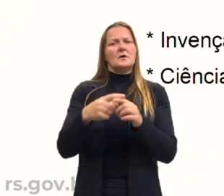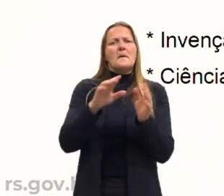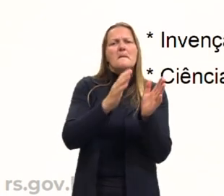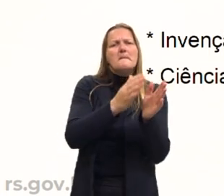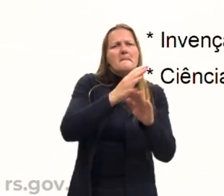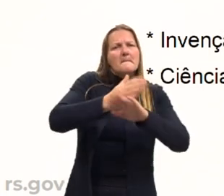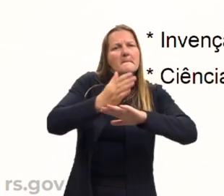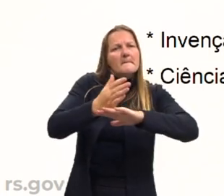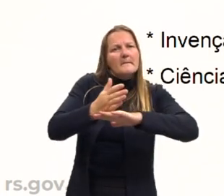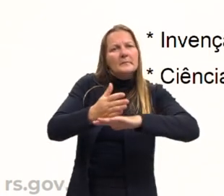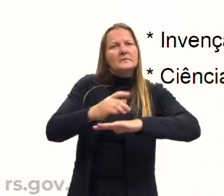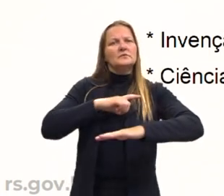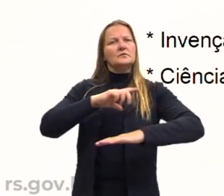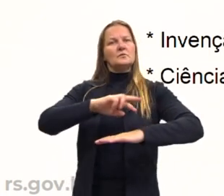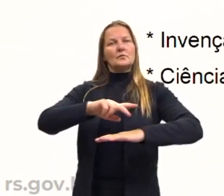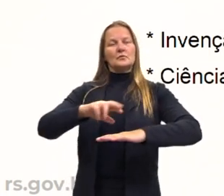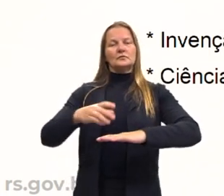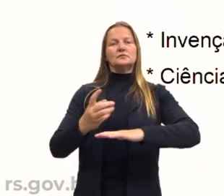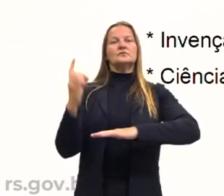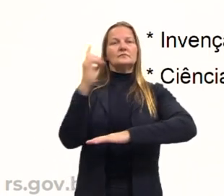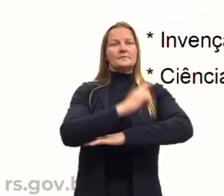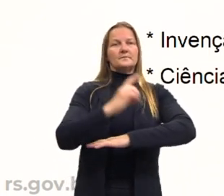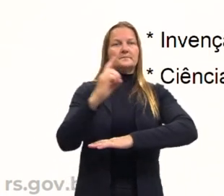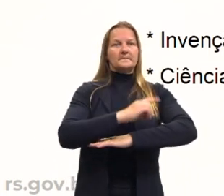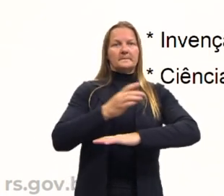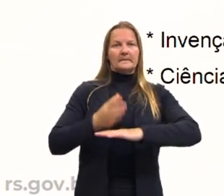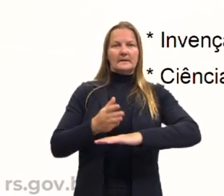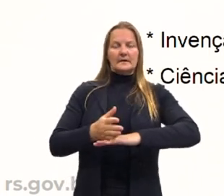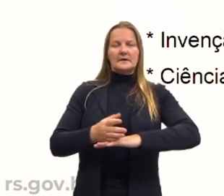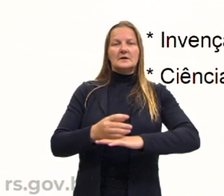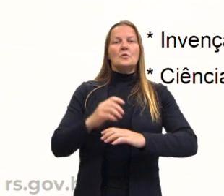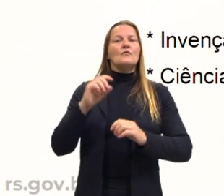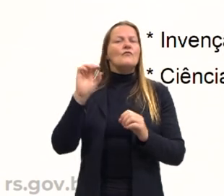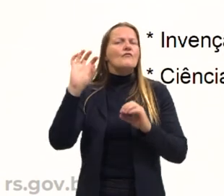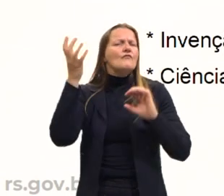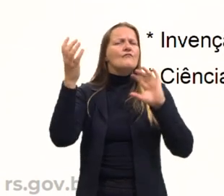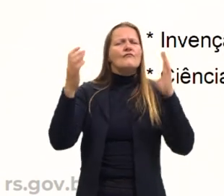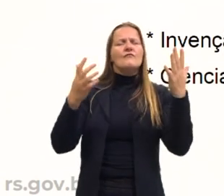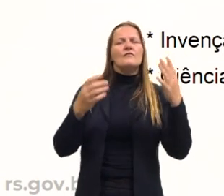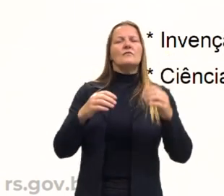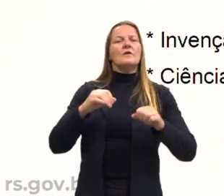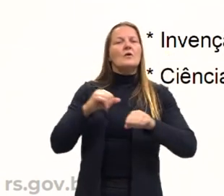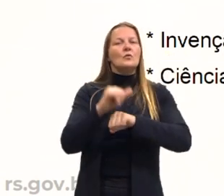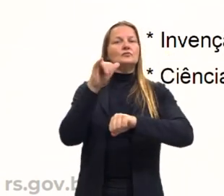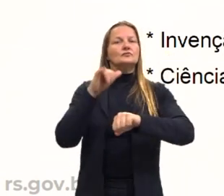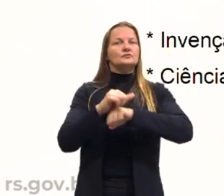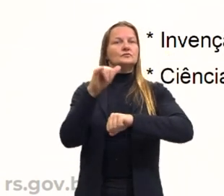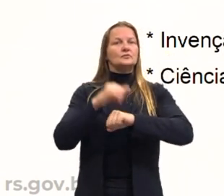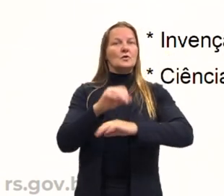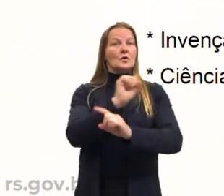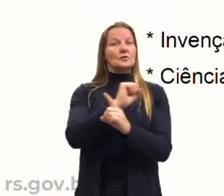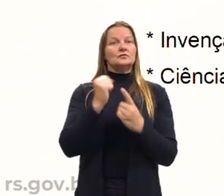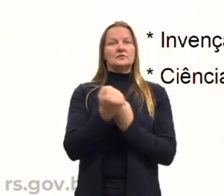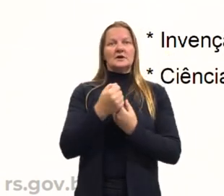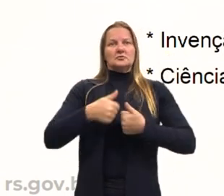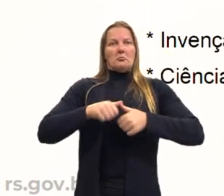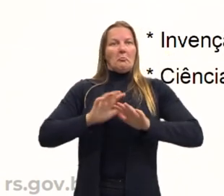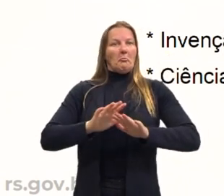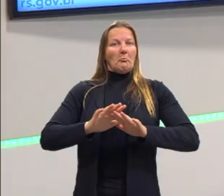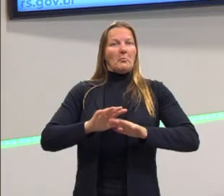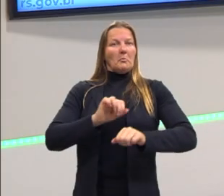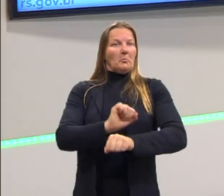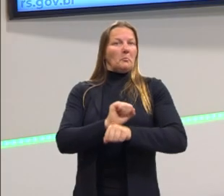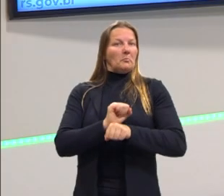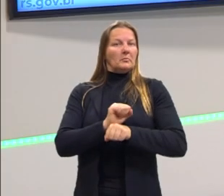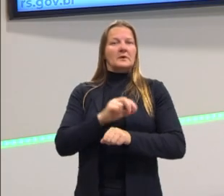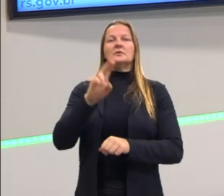períodos modernos, eles são demarcados por datas, mas são fenômenos, são fatores que vêm acontecendo, a sociedade nunca é estática, né, mas as datas,